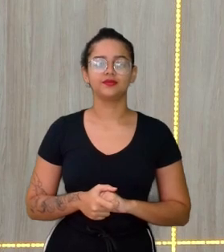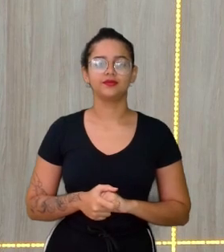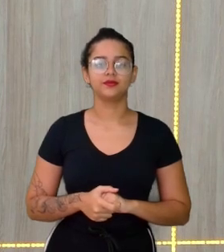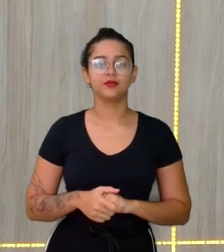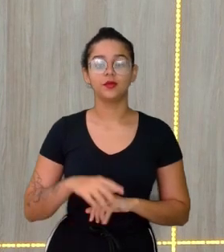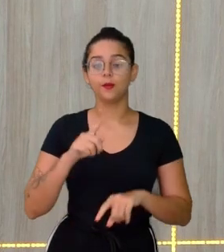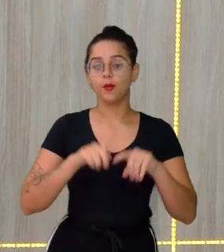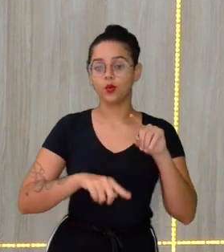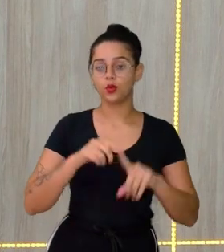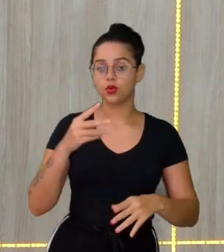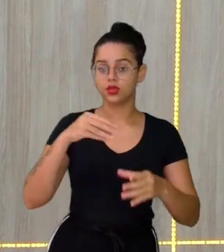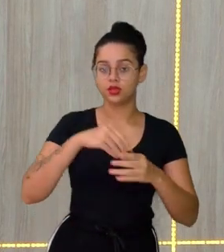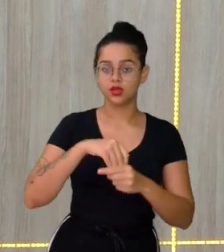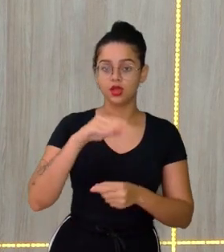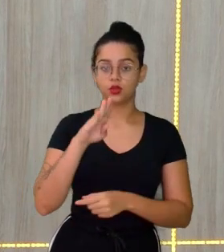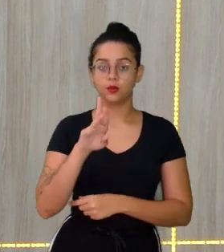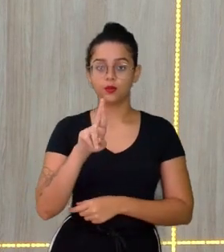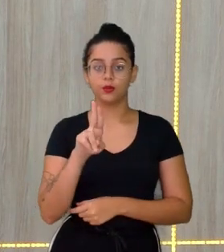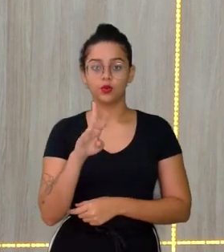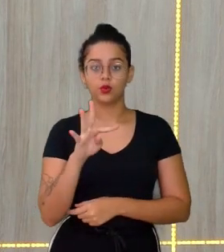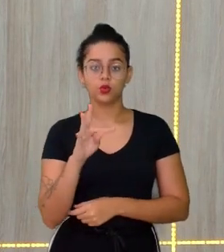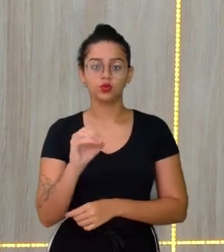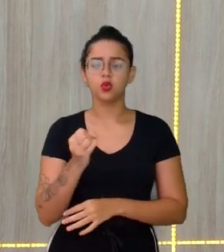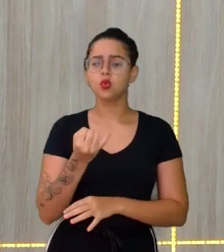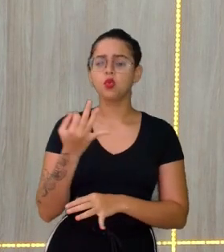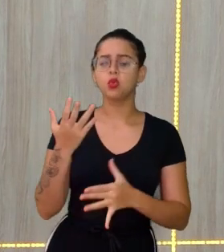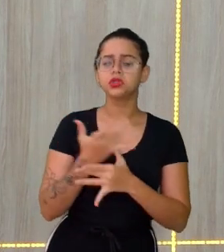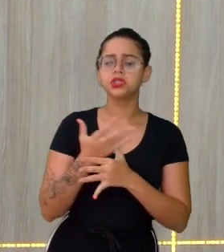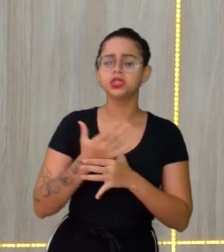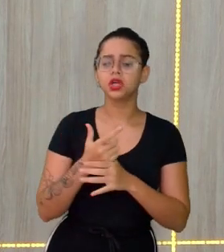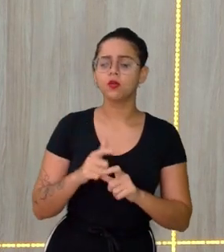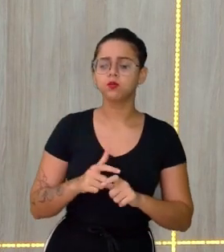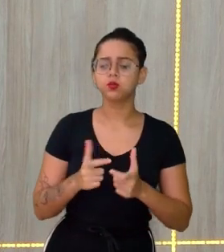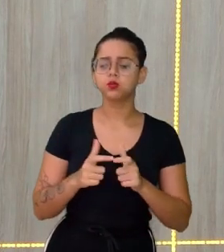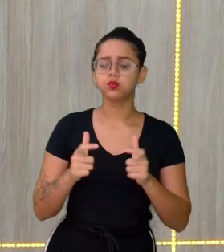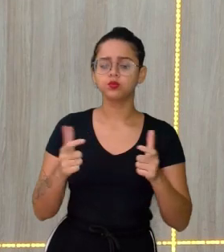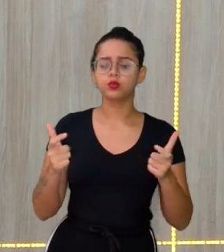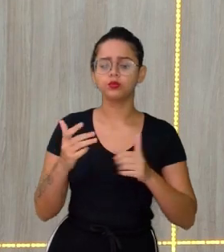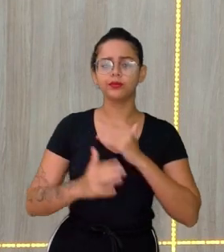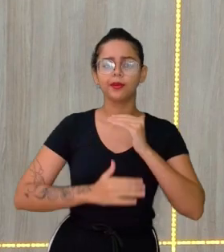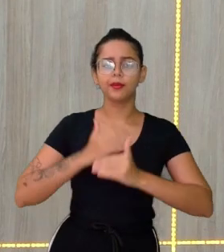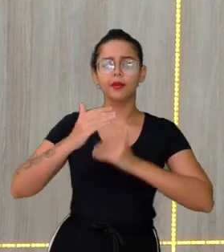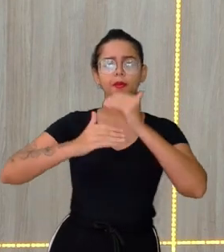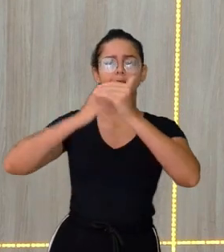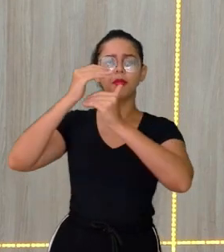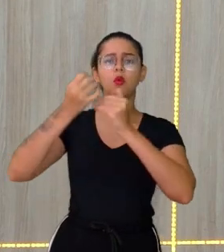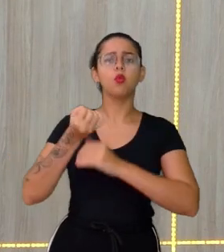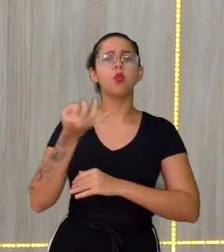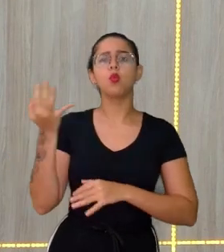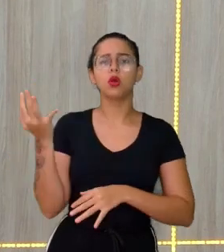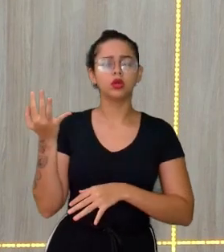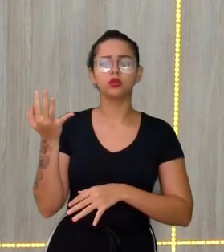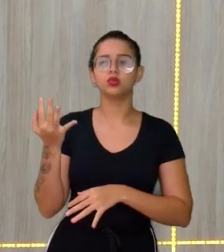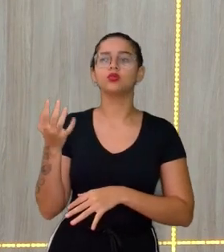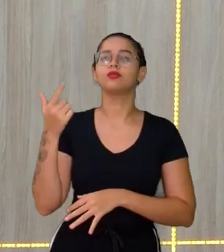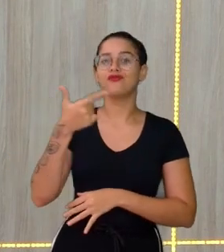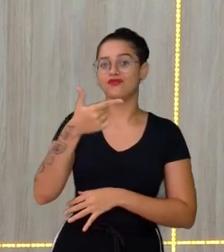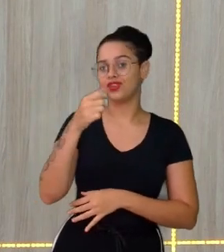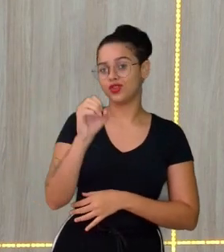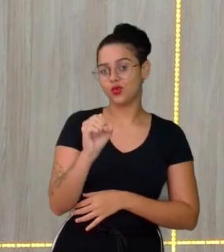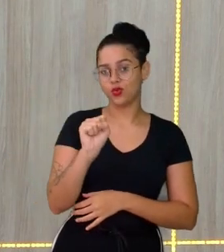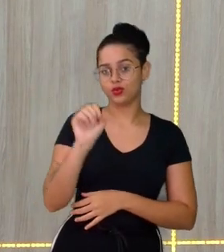O quanto Aquela cidade Está crescendo Economicamente Se desenvolvendo Economicamente Crescendo